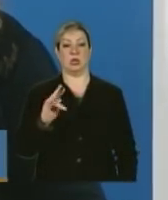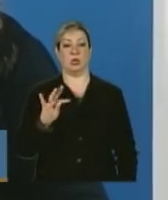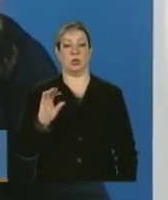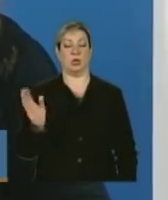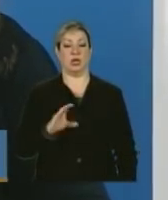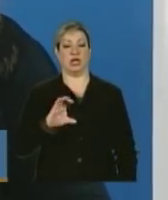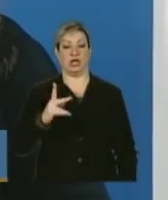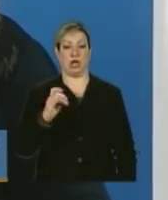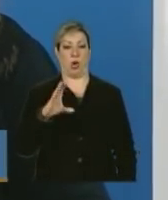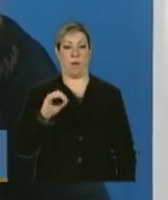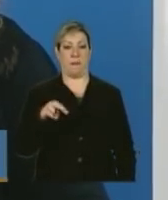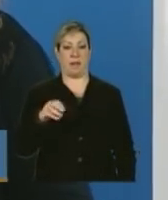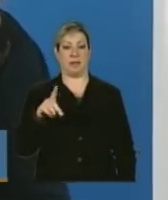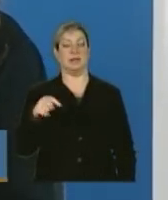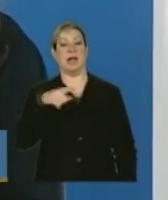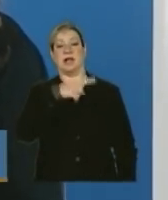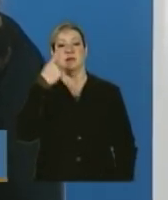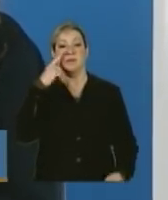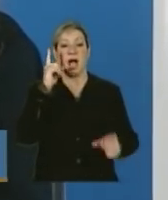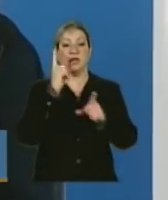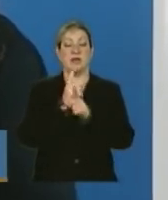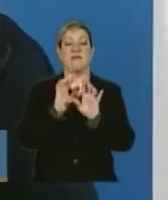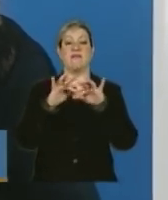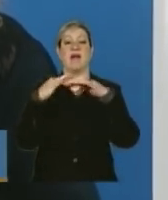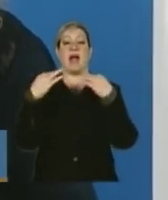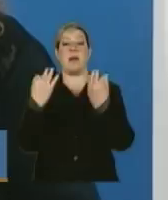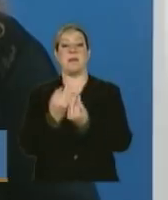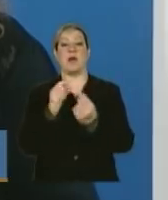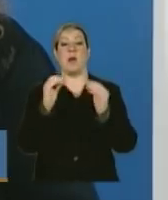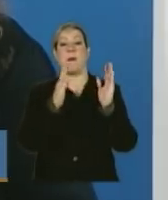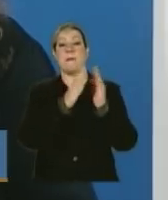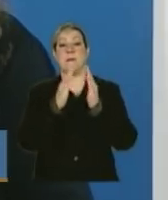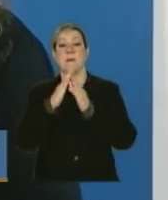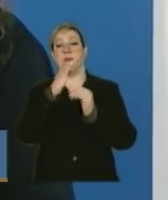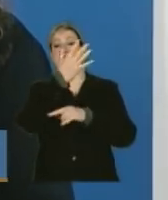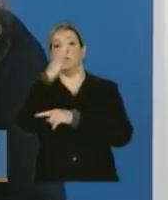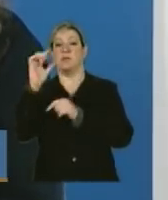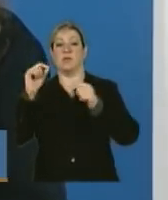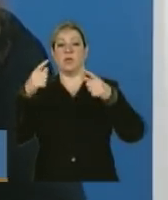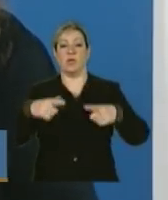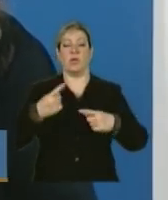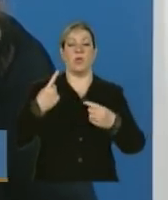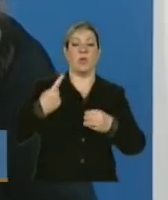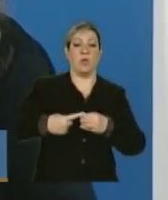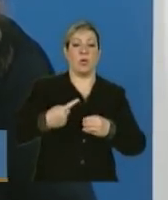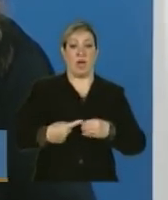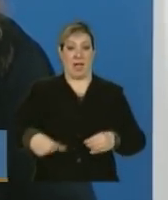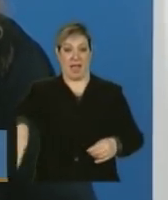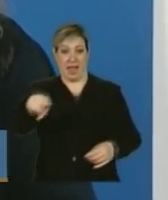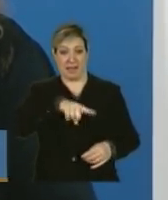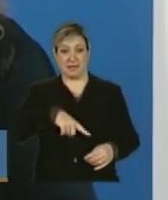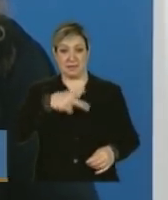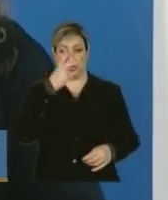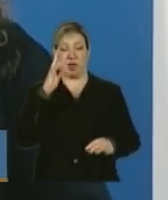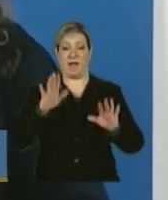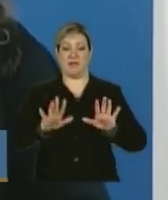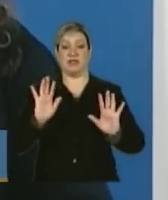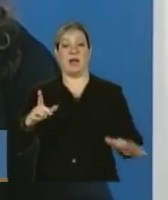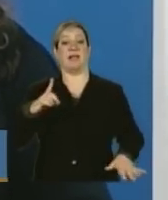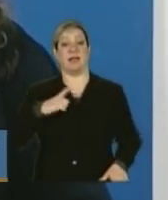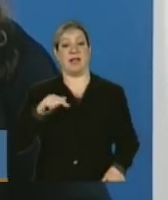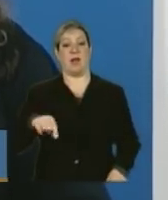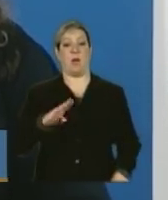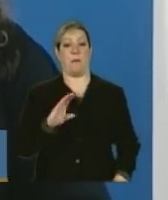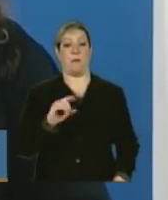as famílias beneficiárias do Bolsa Verde. Nesse momento, as famílias que são beneficiadas pelo Bolsa Verde já são aquelas que já têm Bolsa Família. Mas, ora, esses